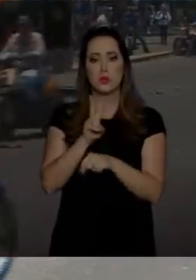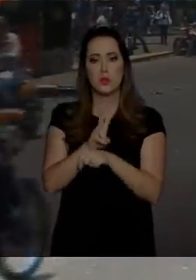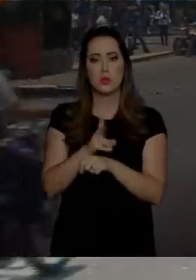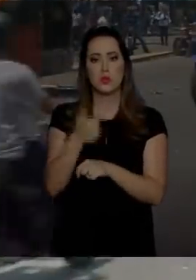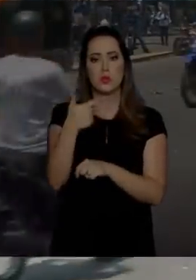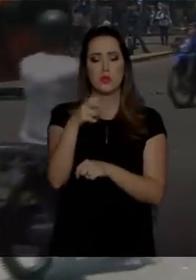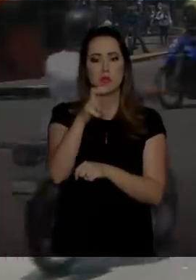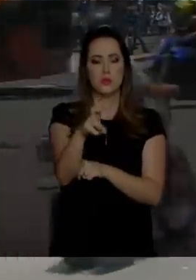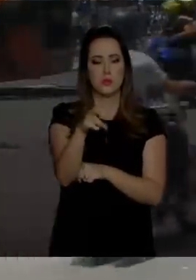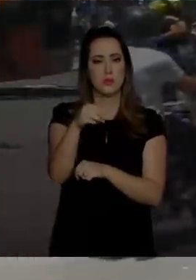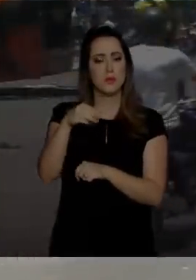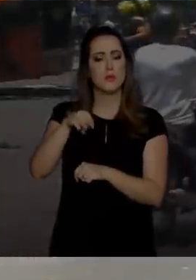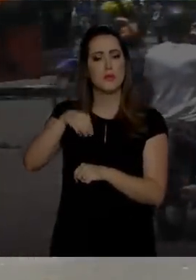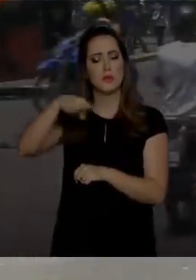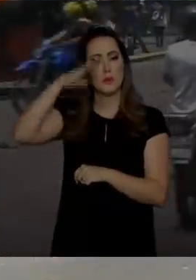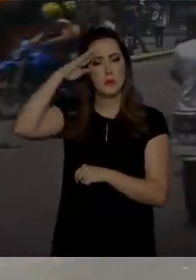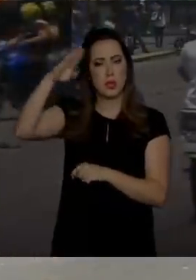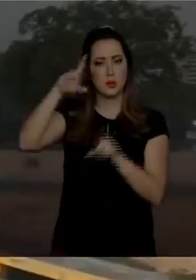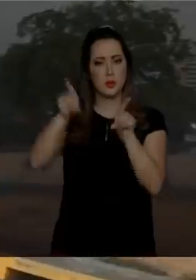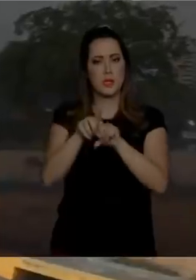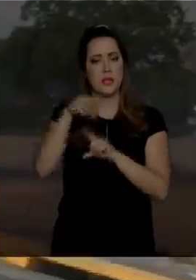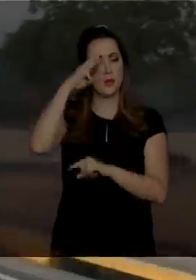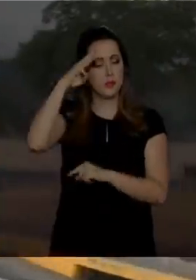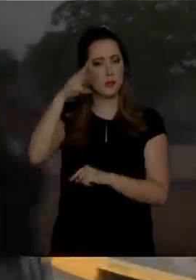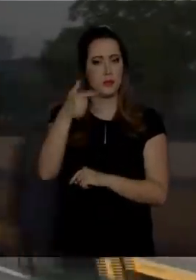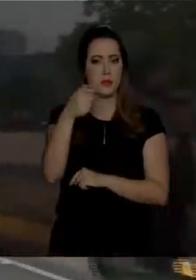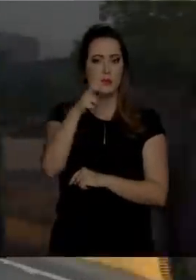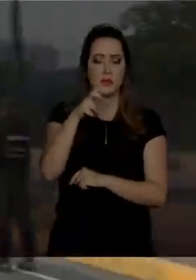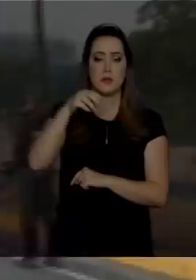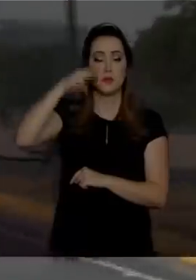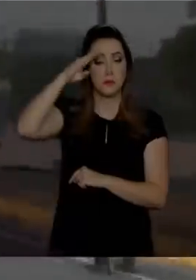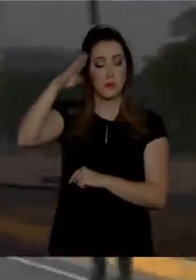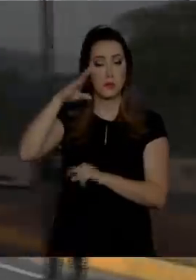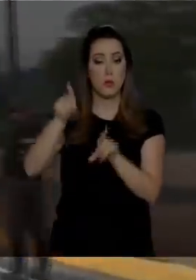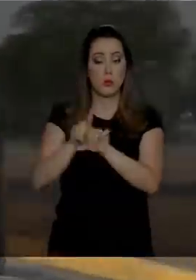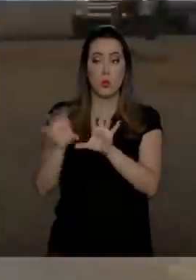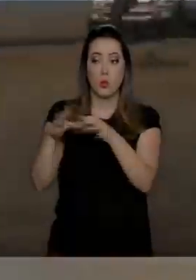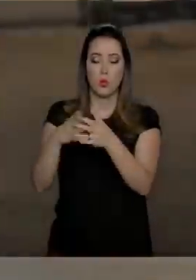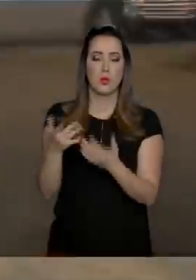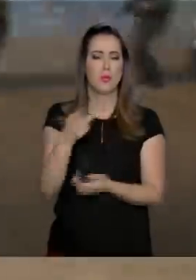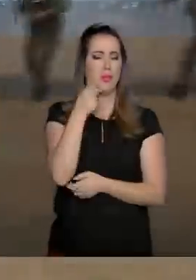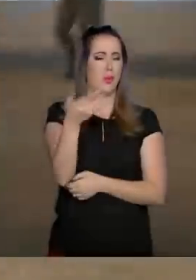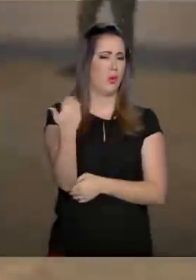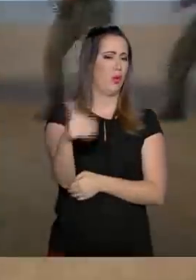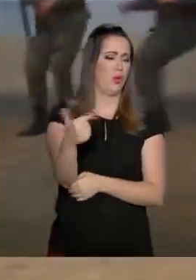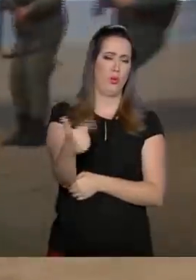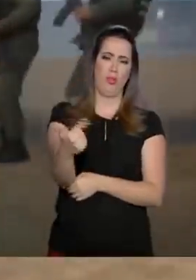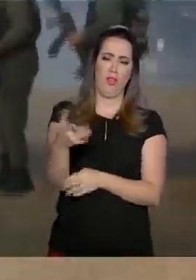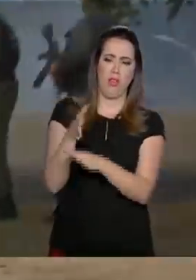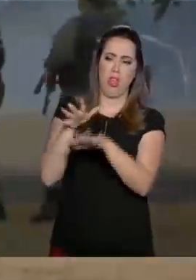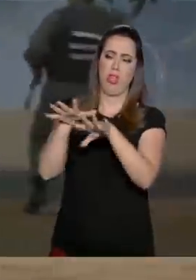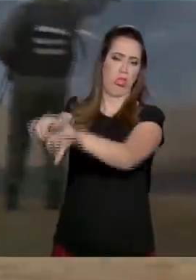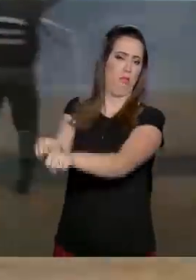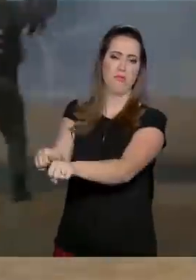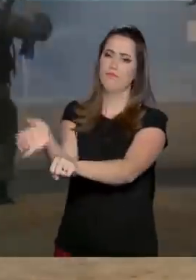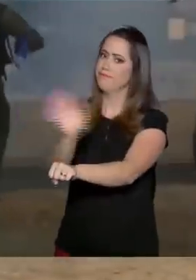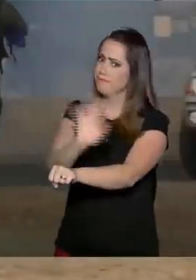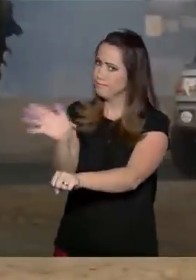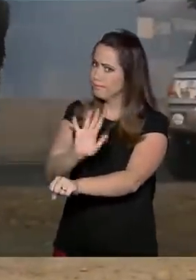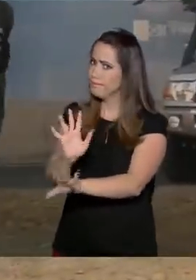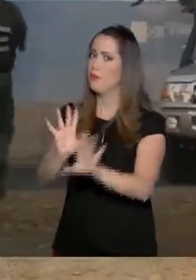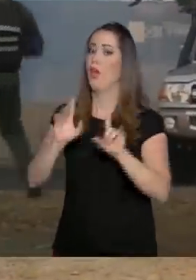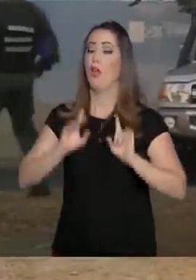militares venezuelanos. O governo brasileiro descartou a hipótese de intervenção direta no país e pelo